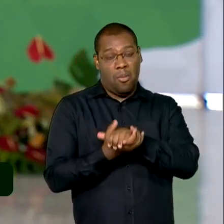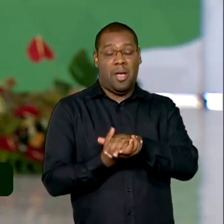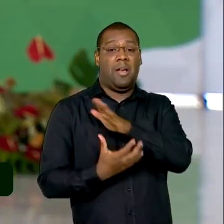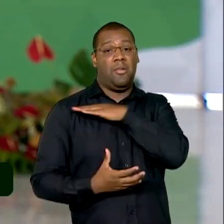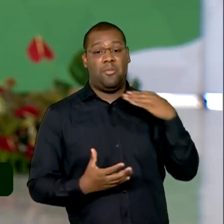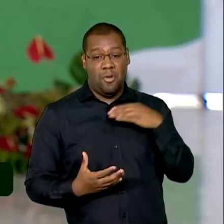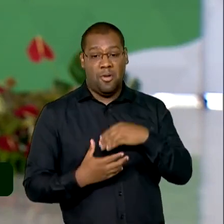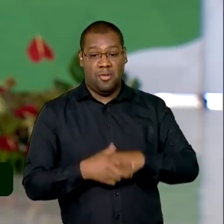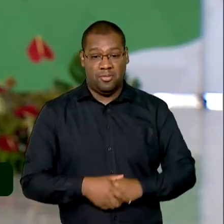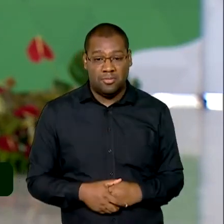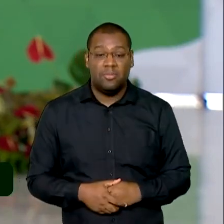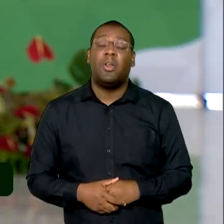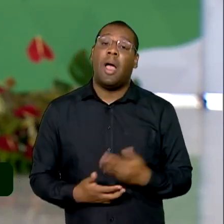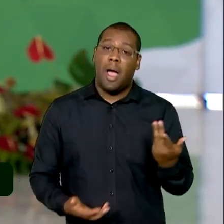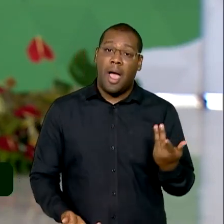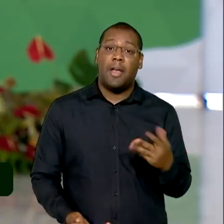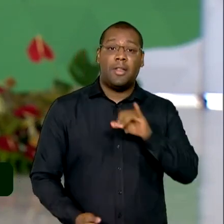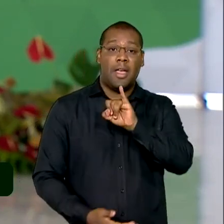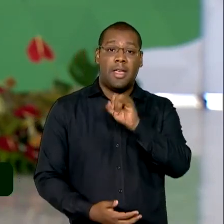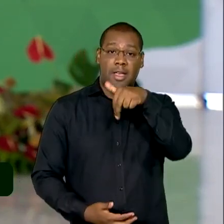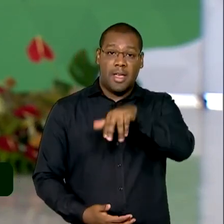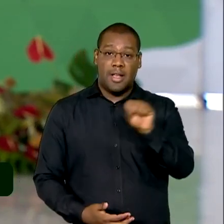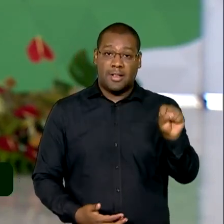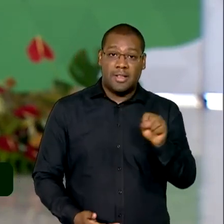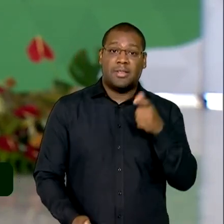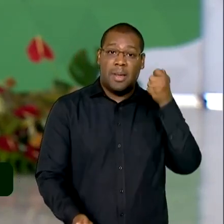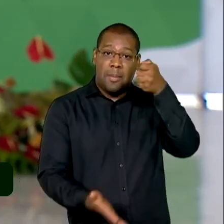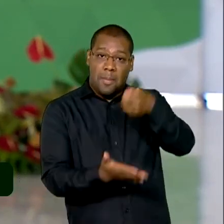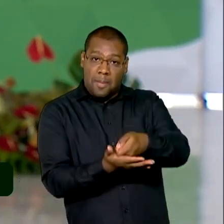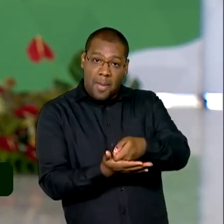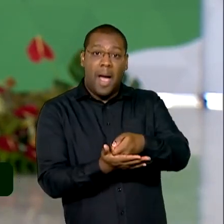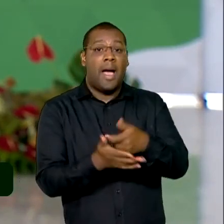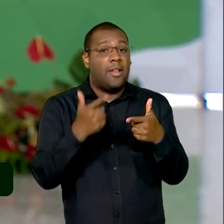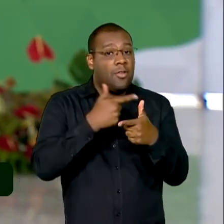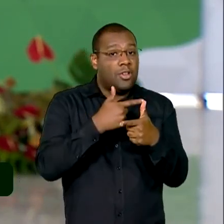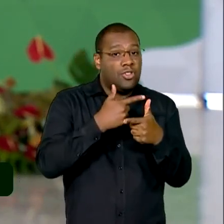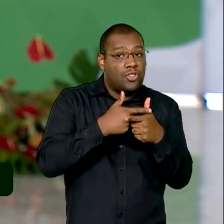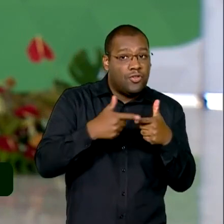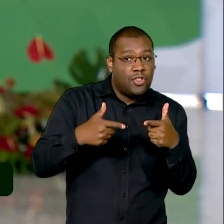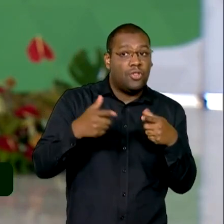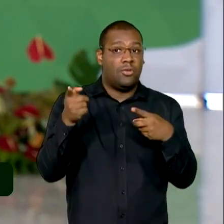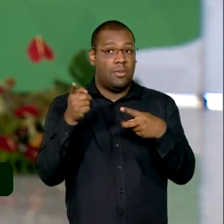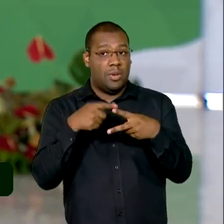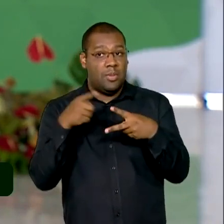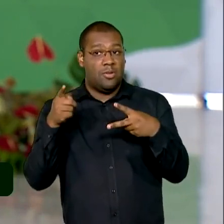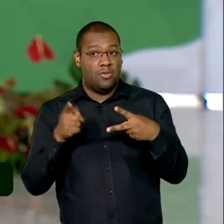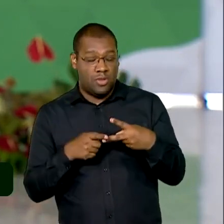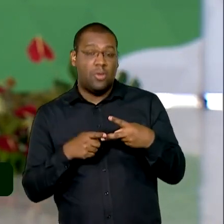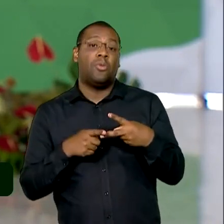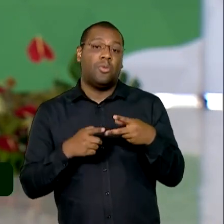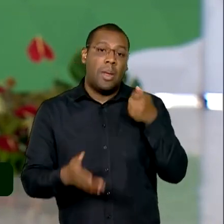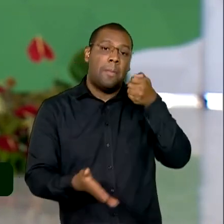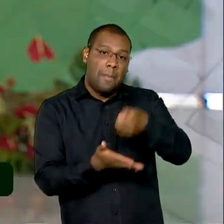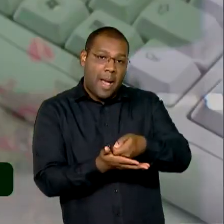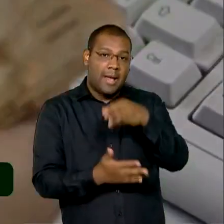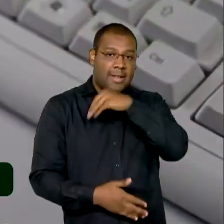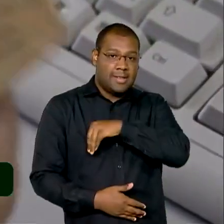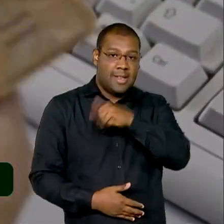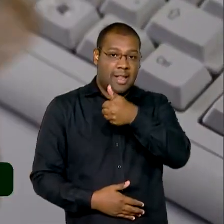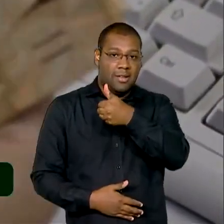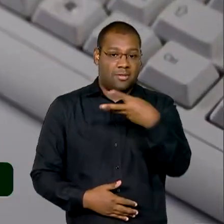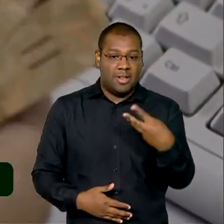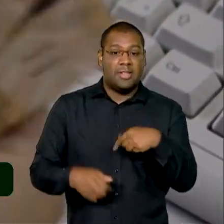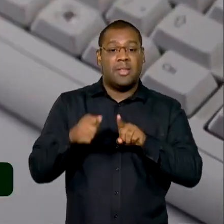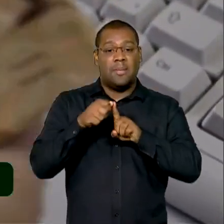Social. O 13º do INSS será pago em duas parcelas, a primeira, como você disse, junto com o benefício de abril